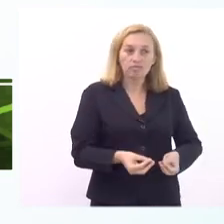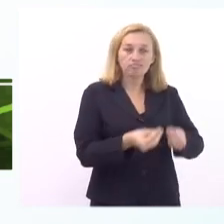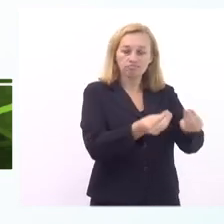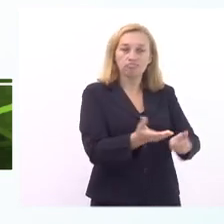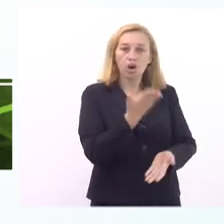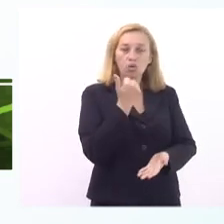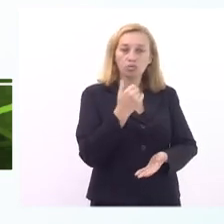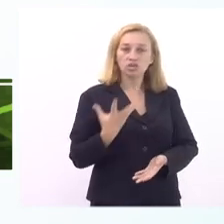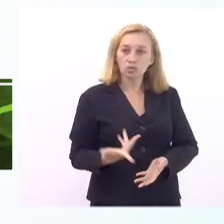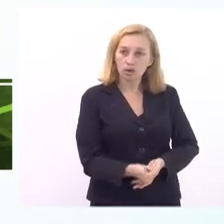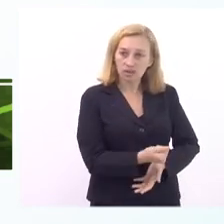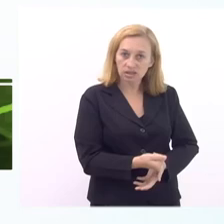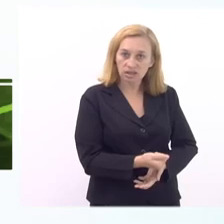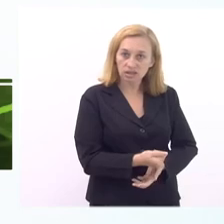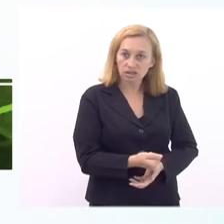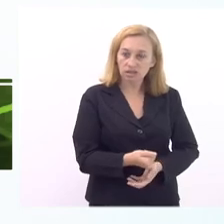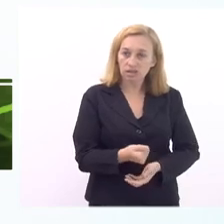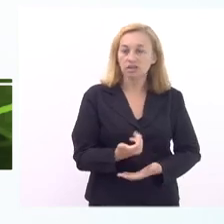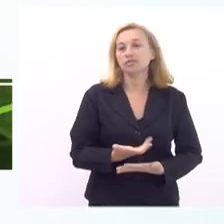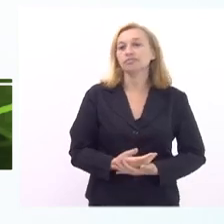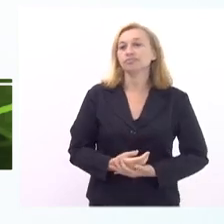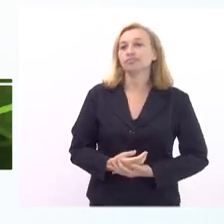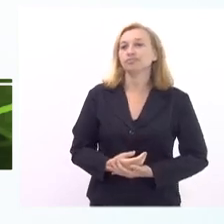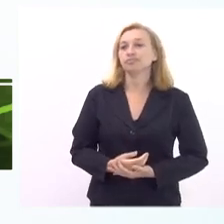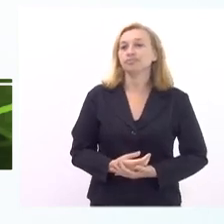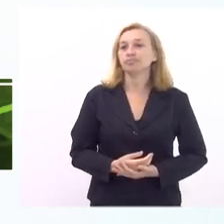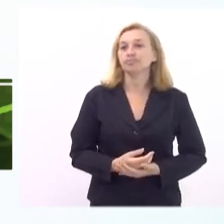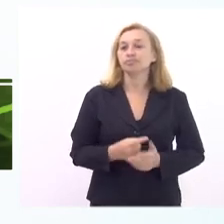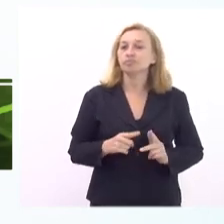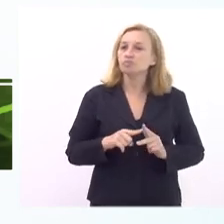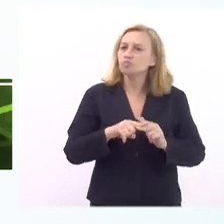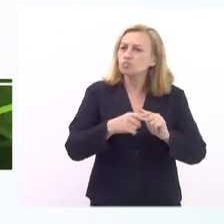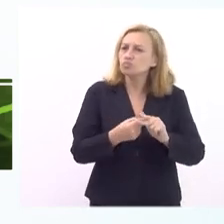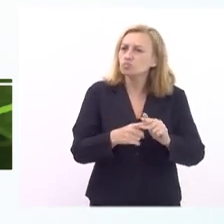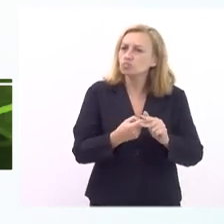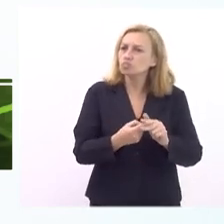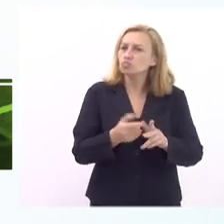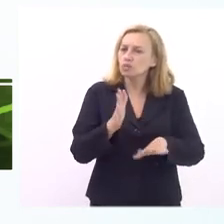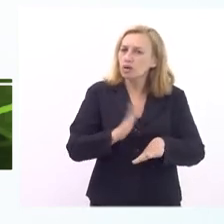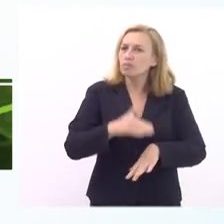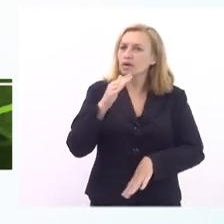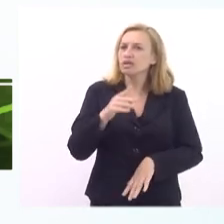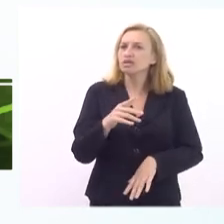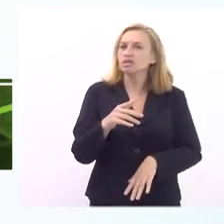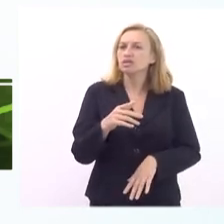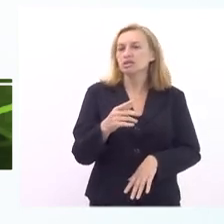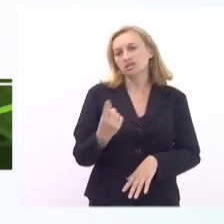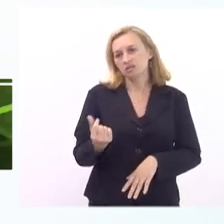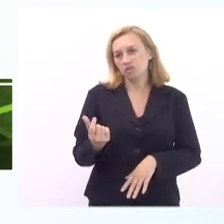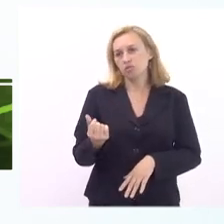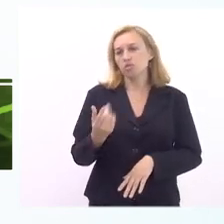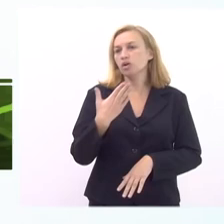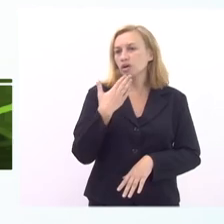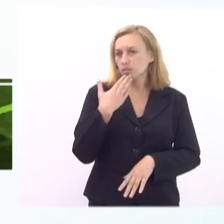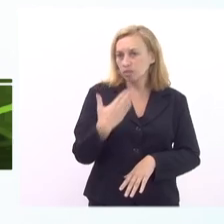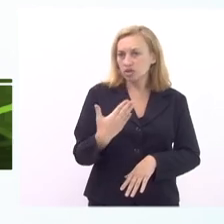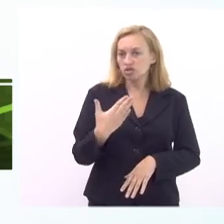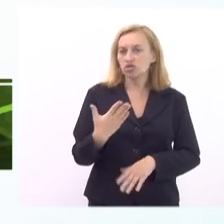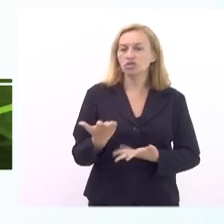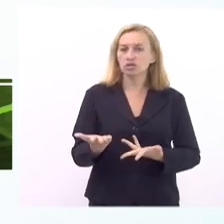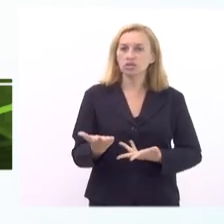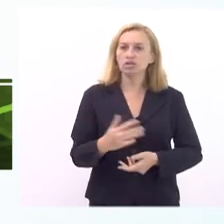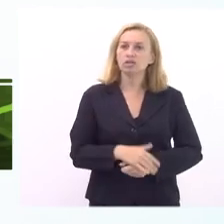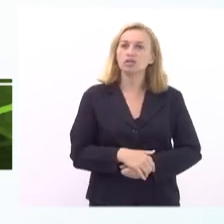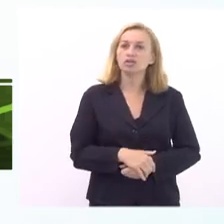adequada é que nos impõe uma recomposição maior desse valor então eu quero reiterar essa sugestão